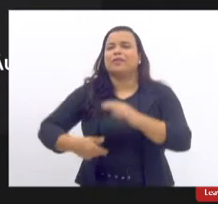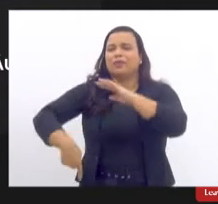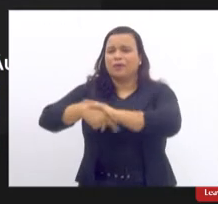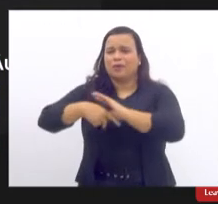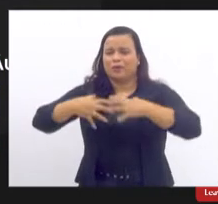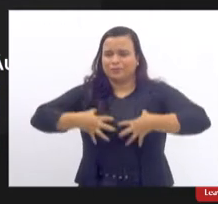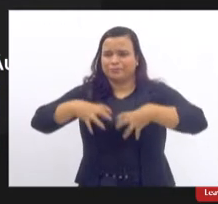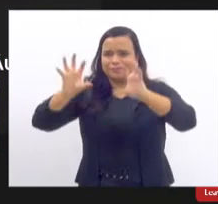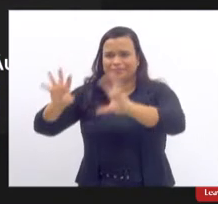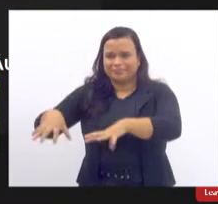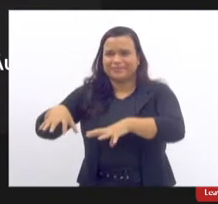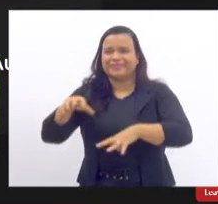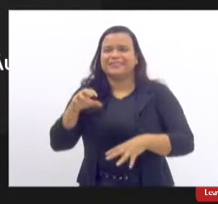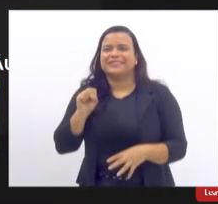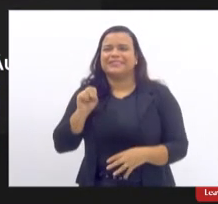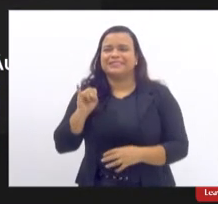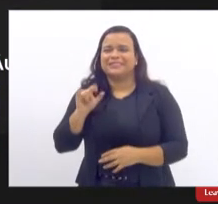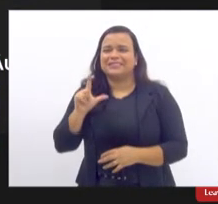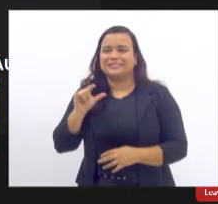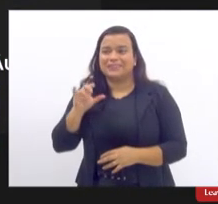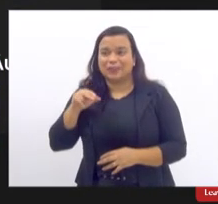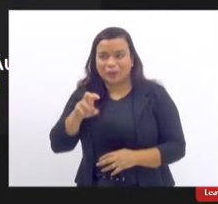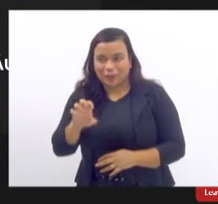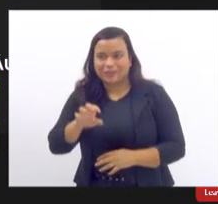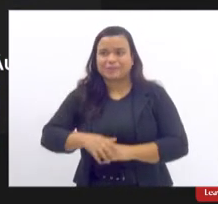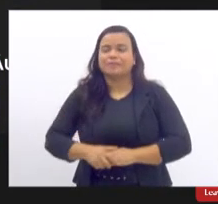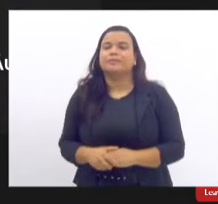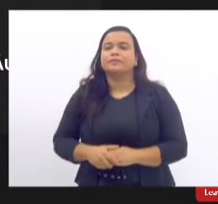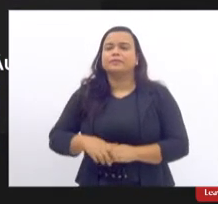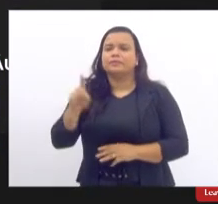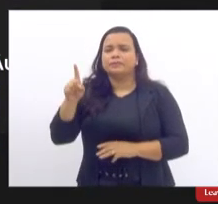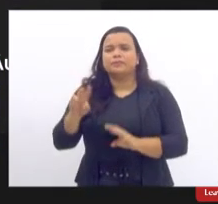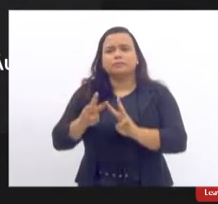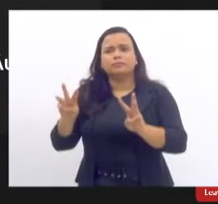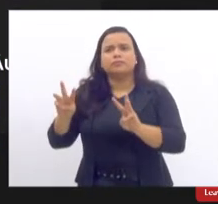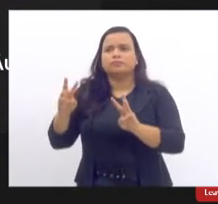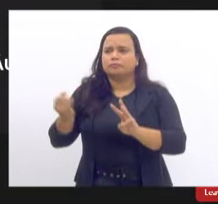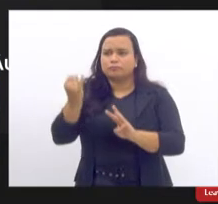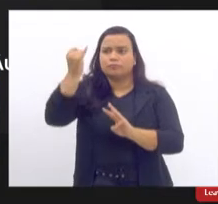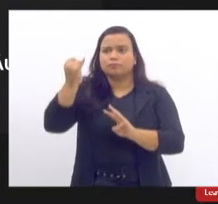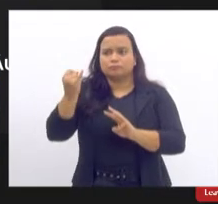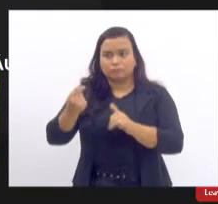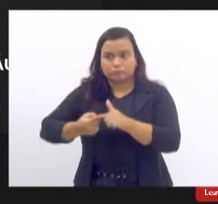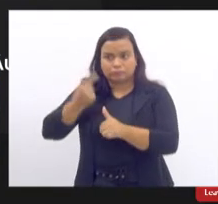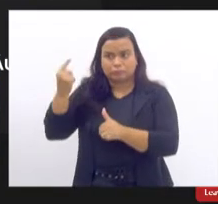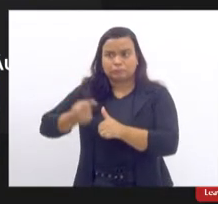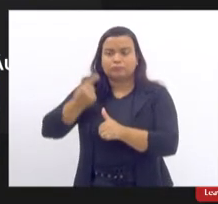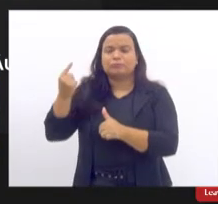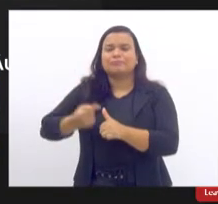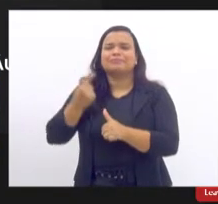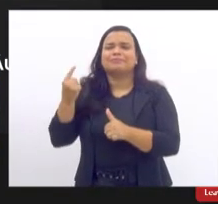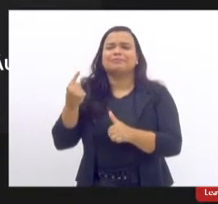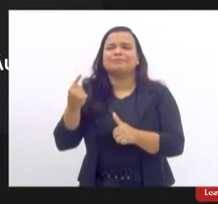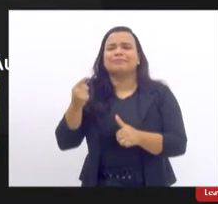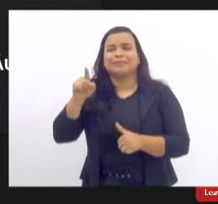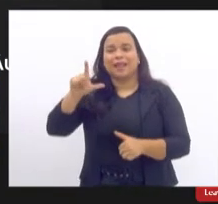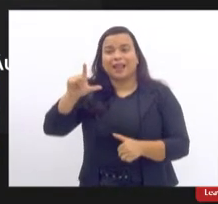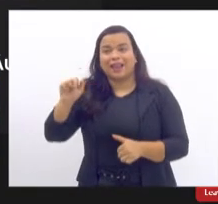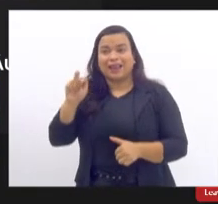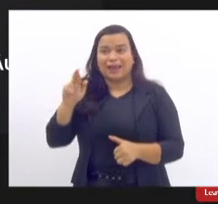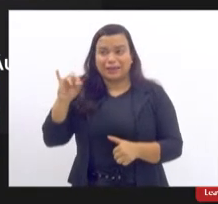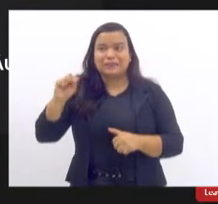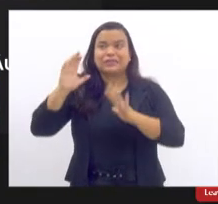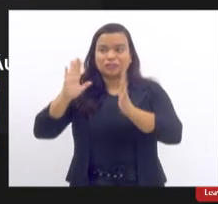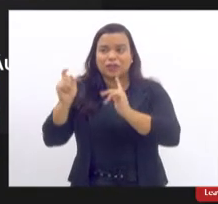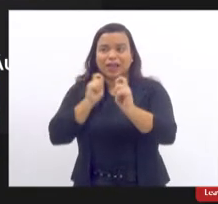É um site importante, pioneiro. A Larissa já me entrevistou.